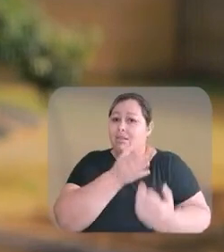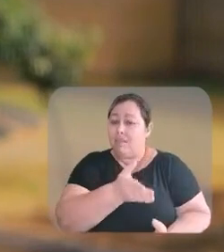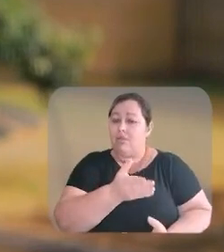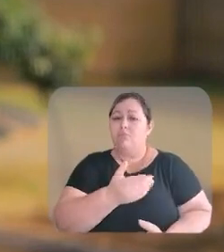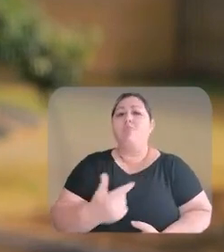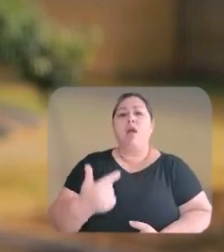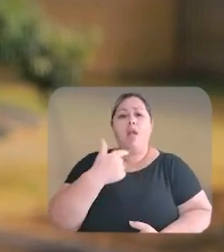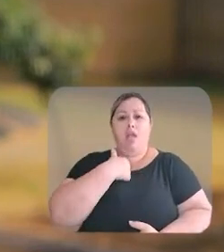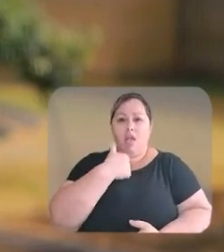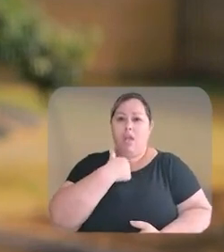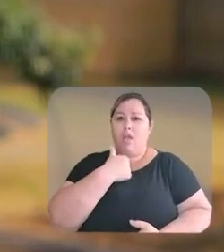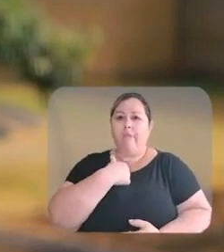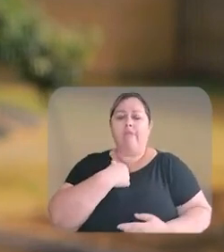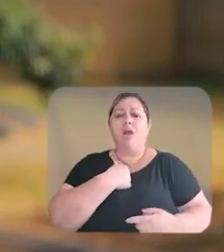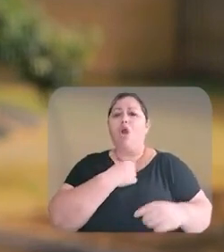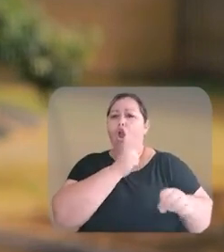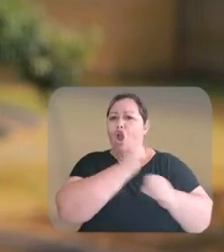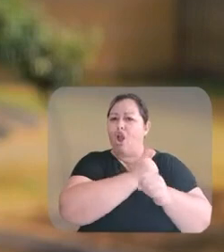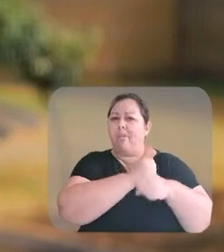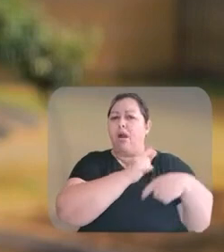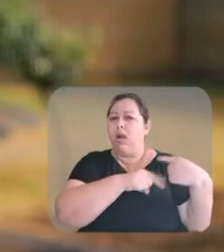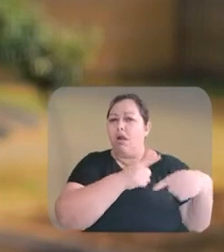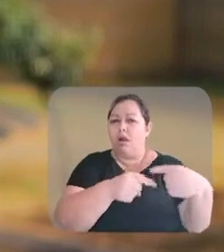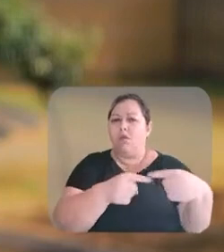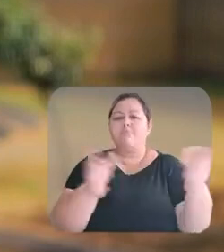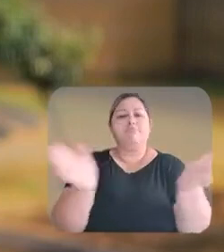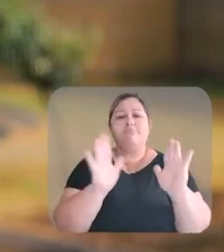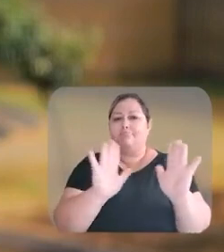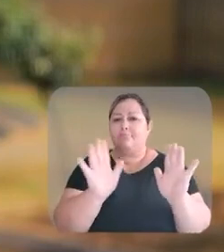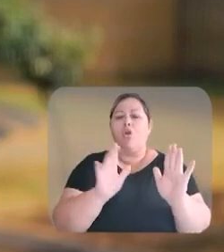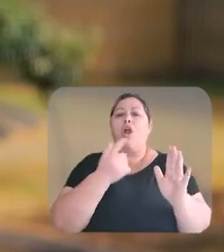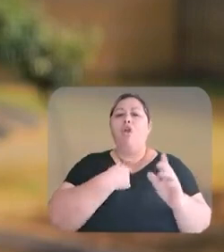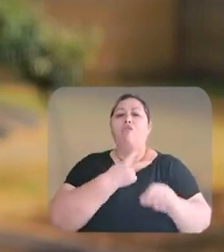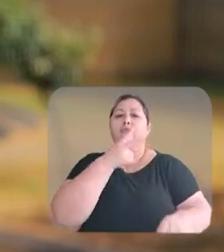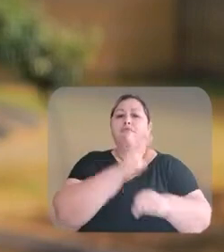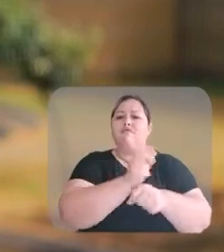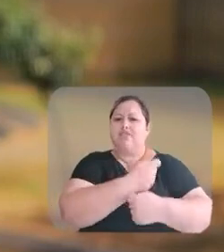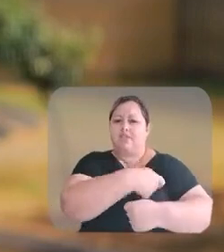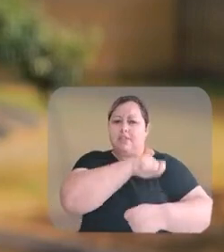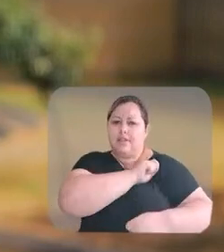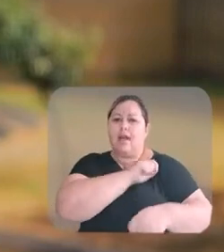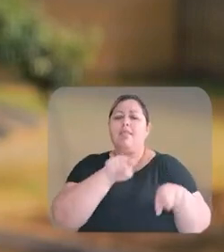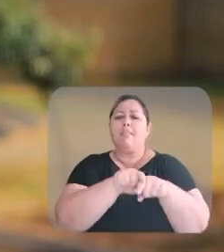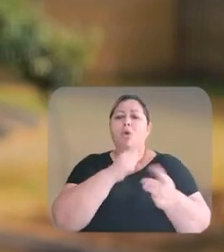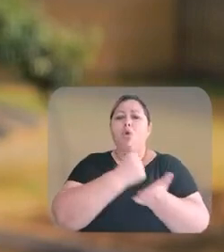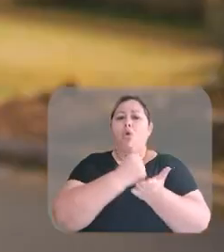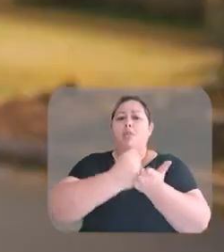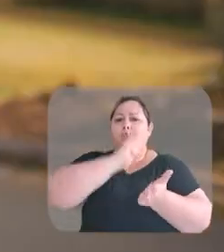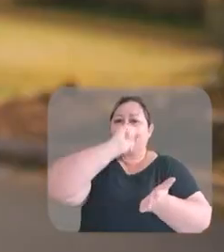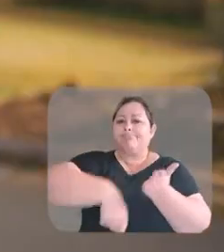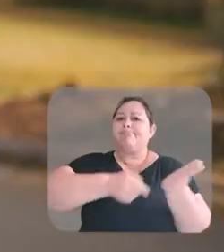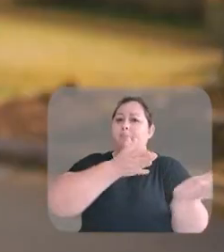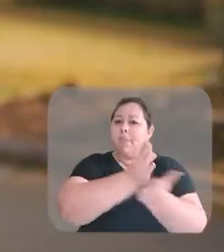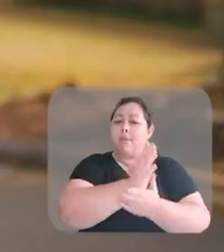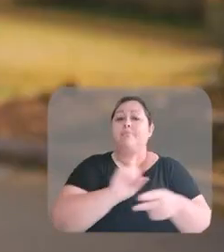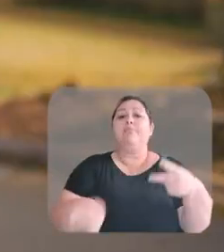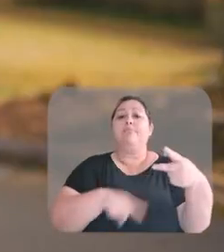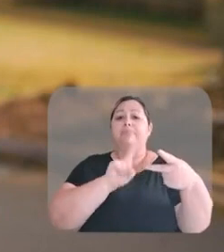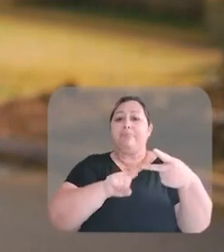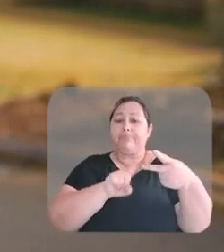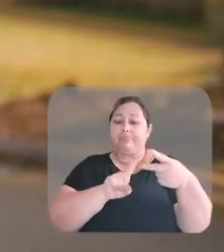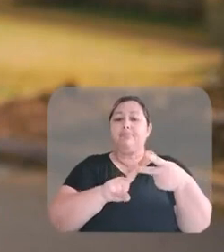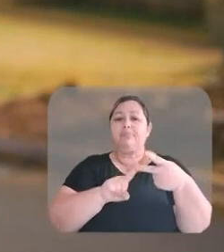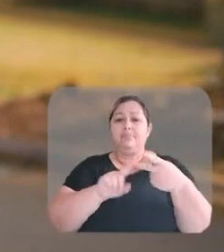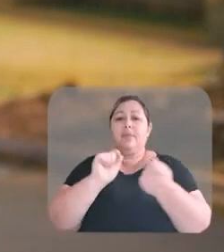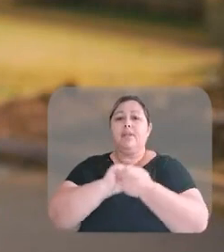E comigo, não vai ter obra parada, não. Vai ter, sim, fiscalização, cumprimento de contratos. Segunda, vamos